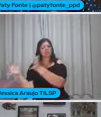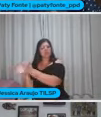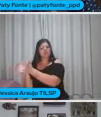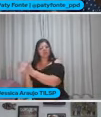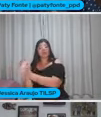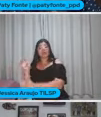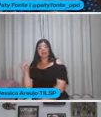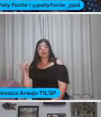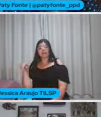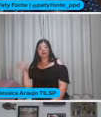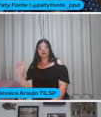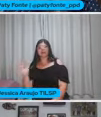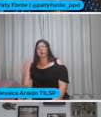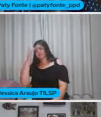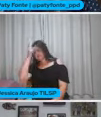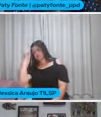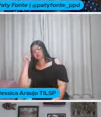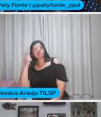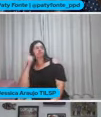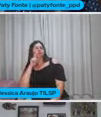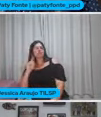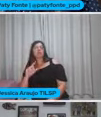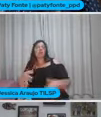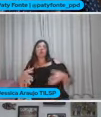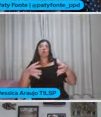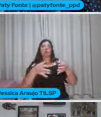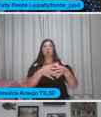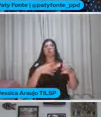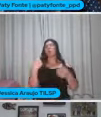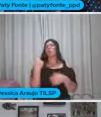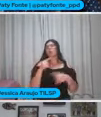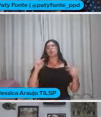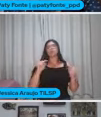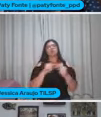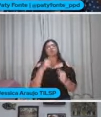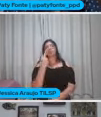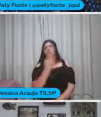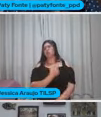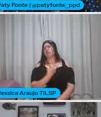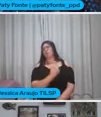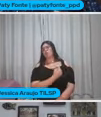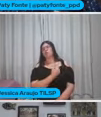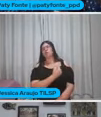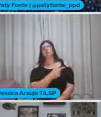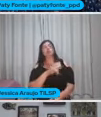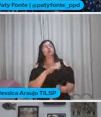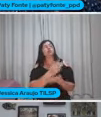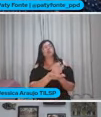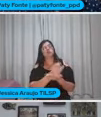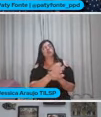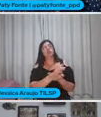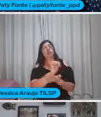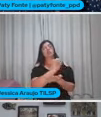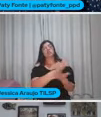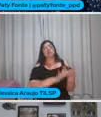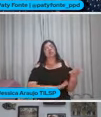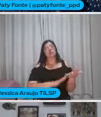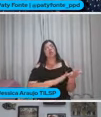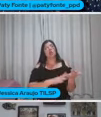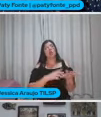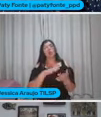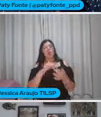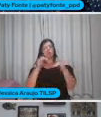Trabalhar em grupo Mas não sabe Chegar a objetivo comum Dividir de fato Tarefas Ouvir o outro Com